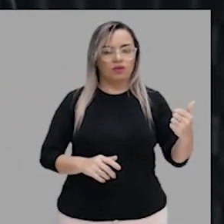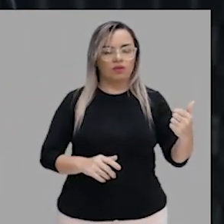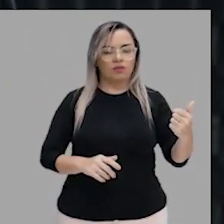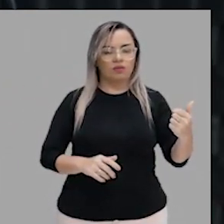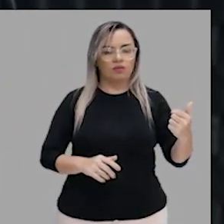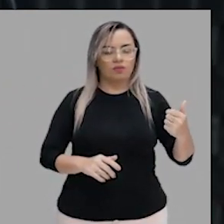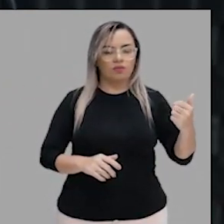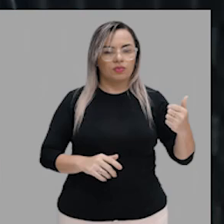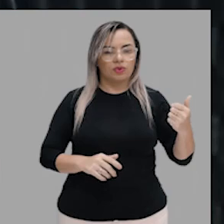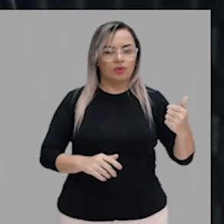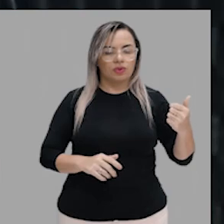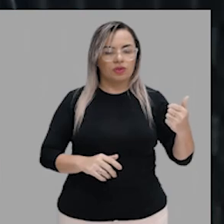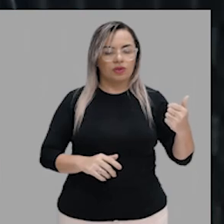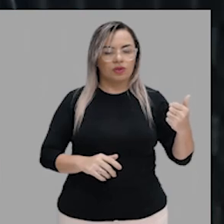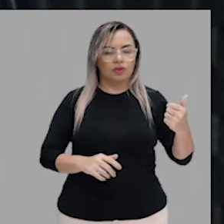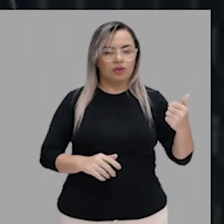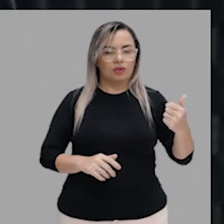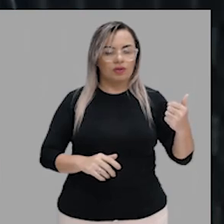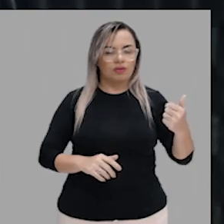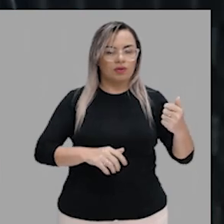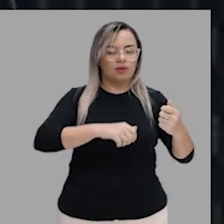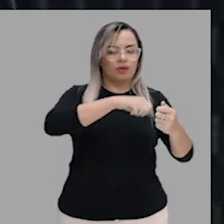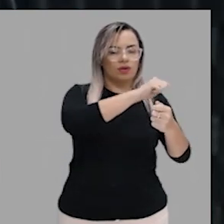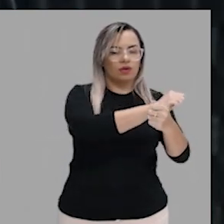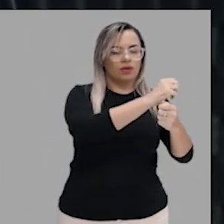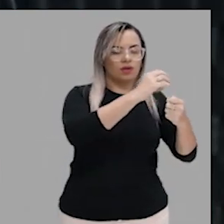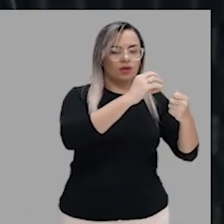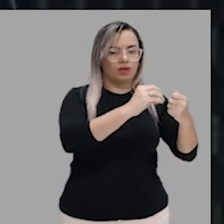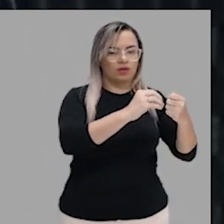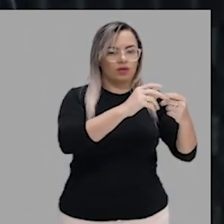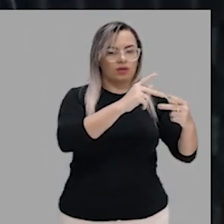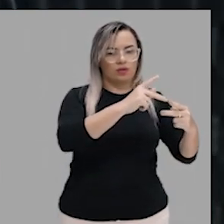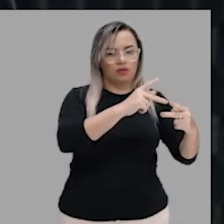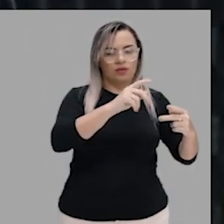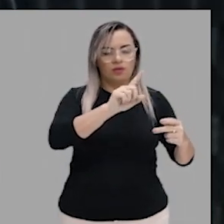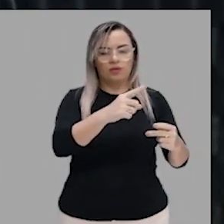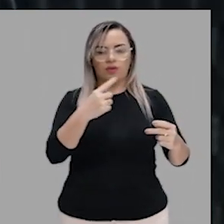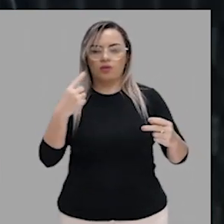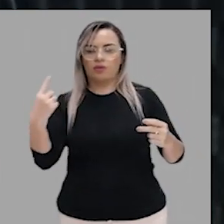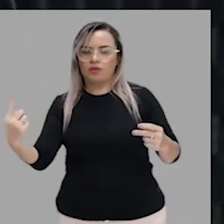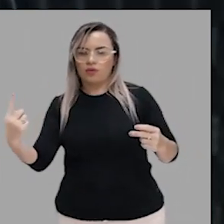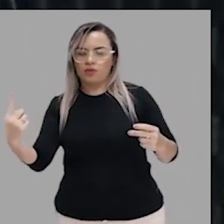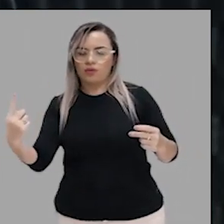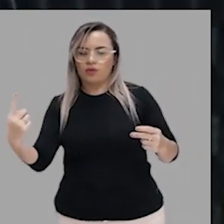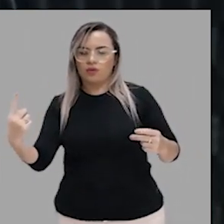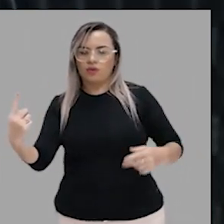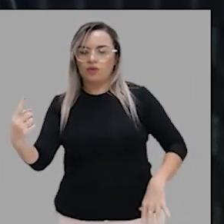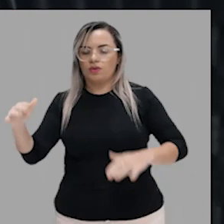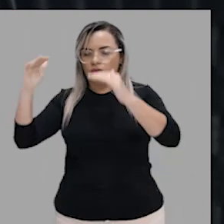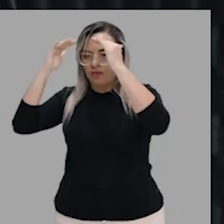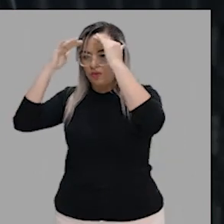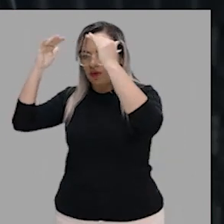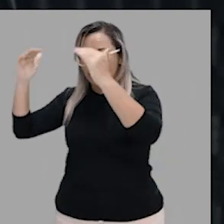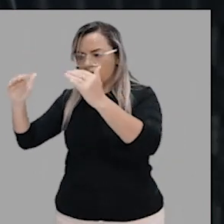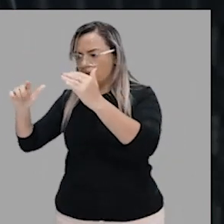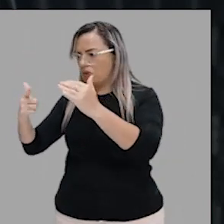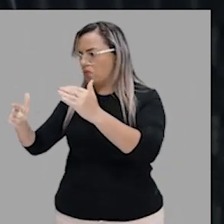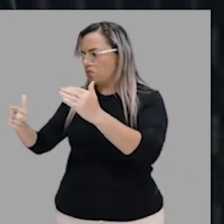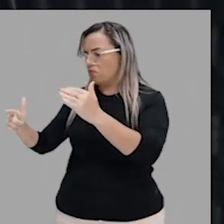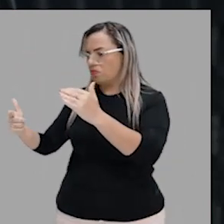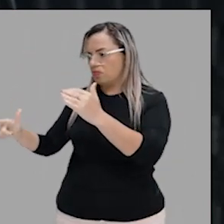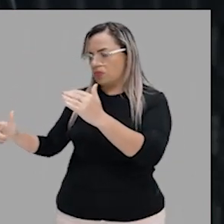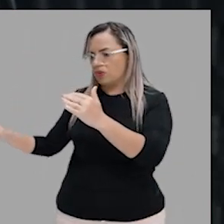alternativa, da segunda opção, o verbo obedecer não vai precisar de uma preposição.